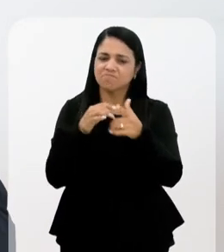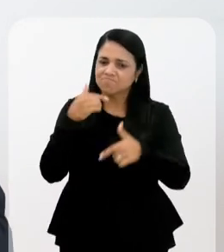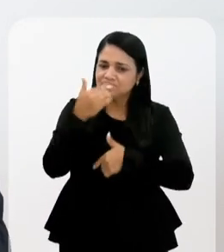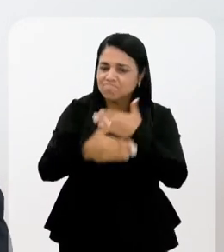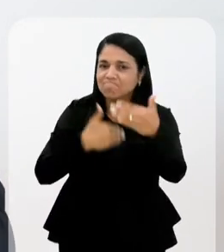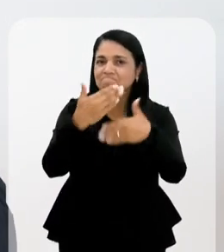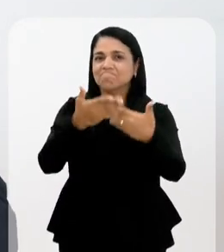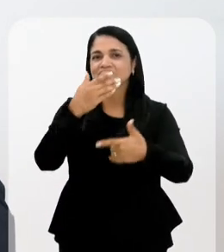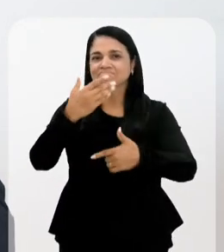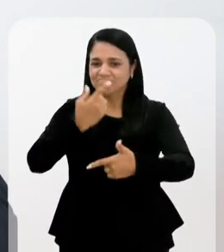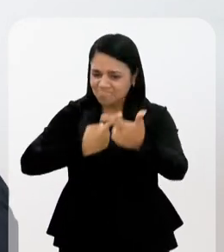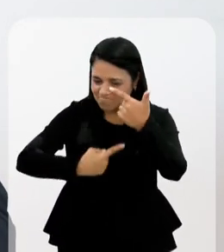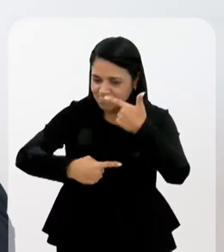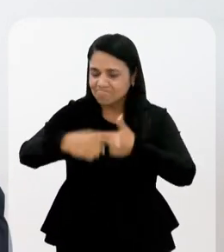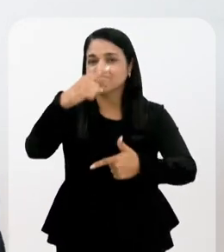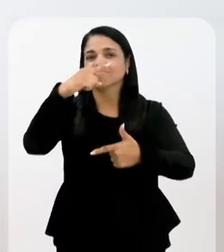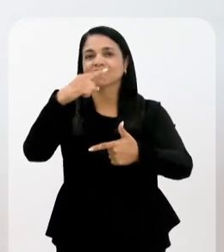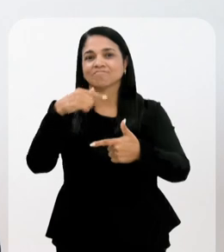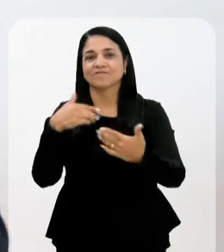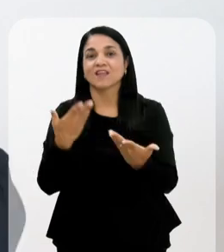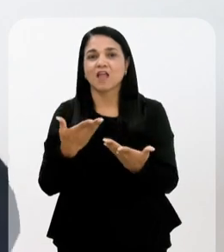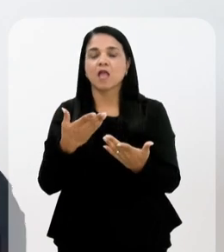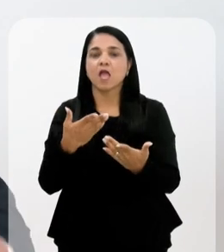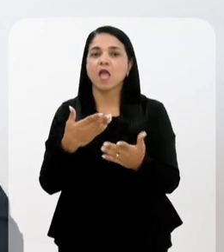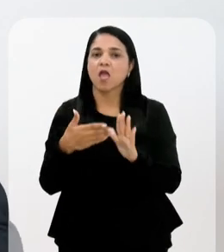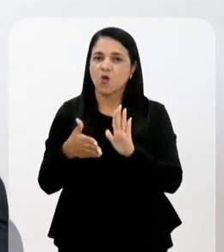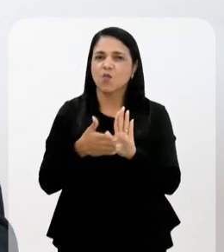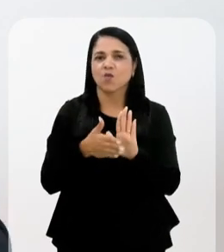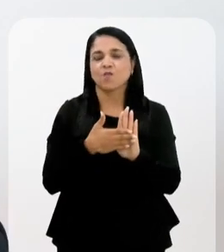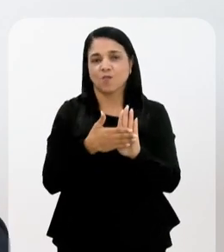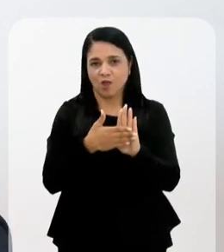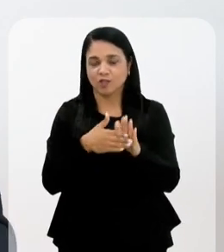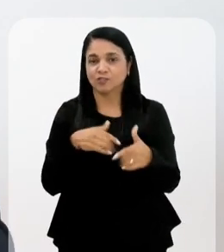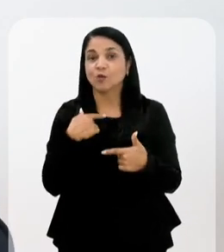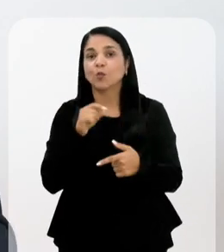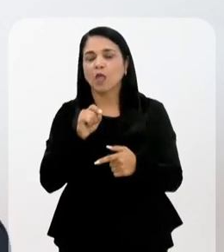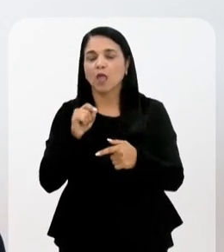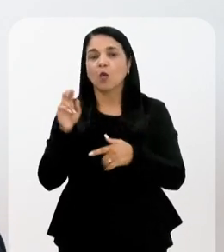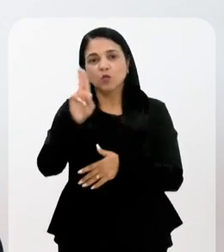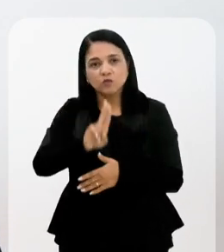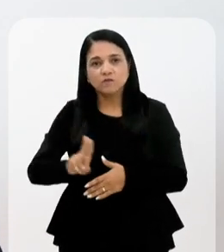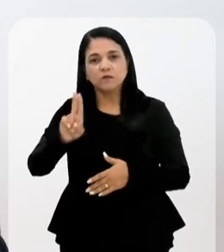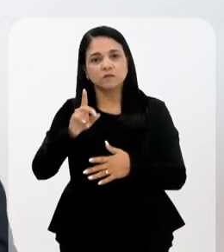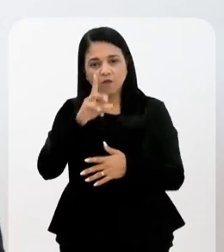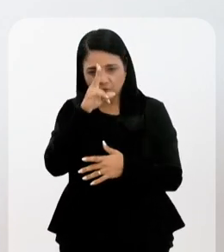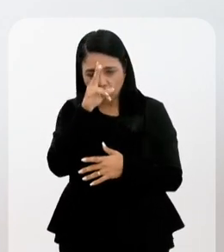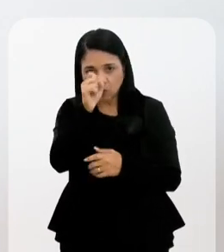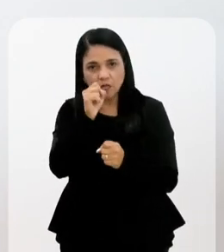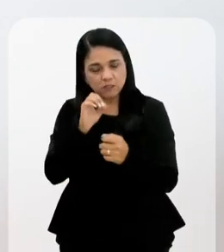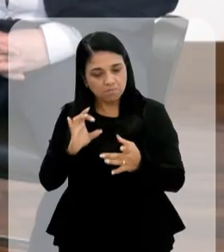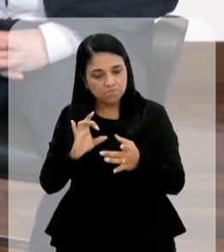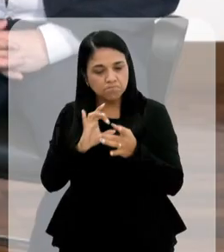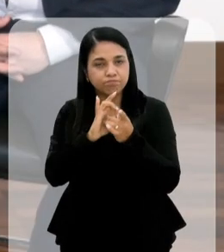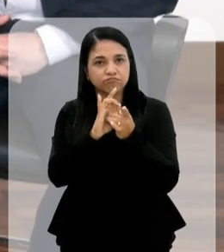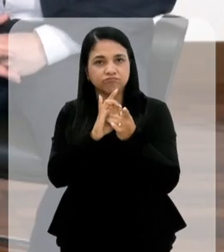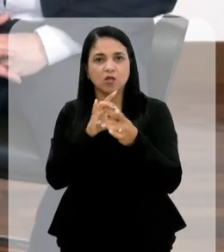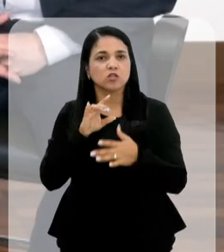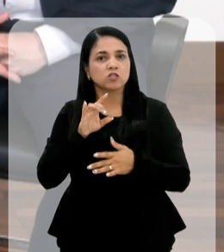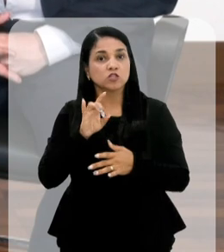junta, a gente consegue caminhar mais longe, a gente consegue avançar mais. Então, eu acho que essa é a construção, assim, as universidades precisam cada vez mais se fortalecer